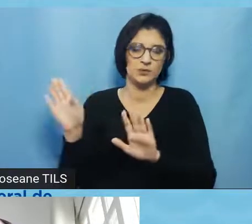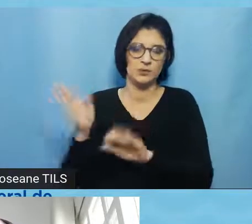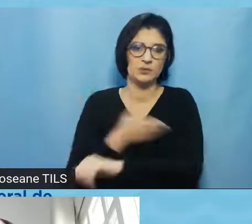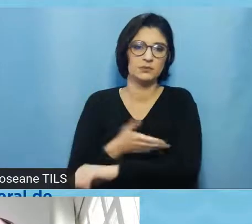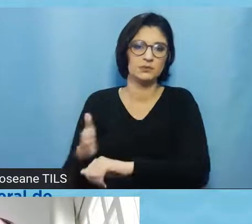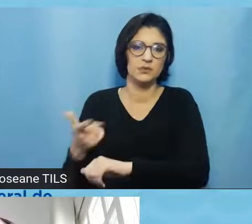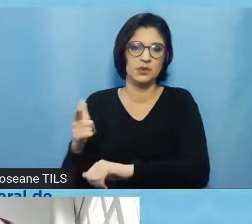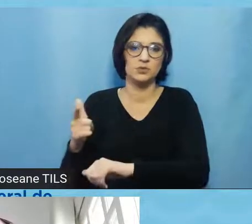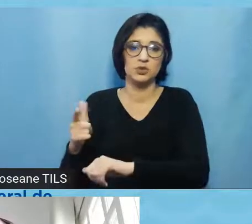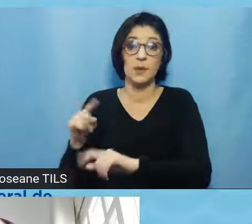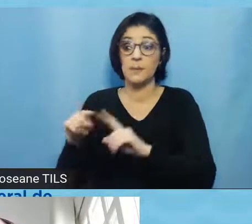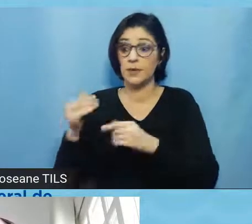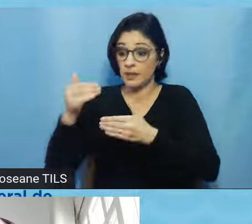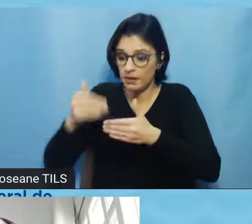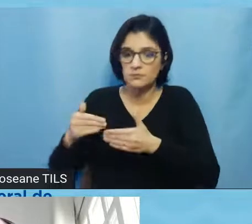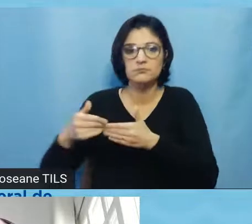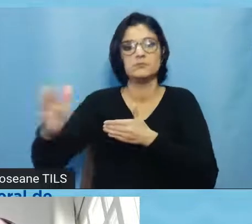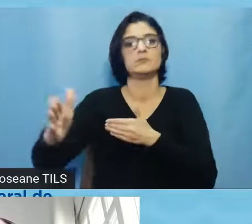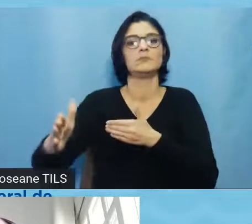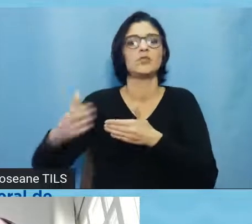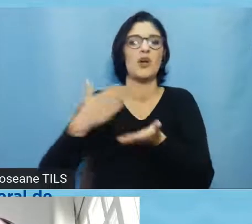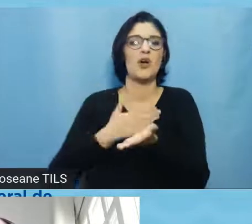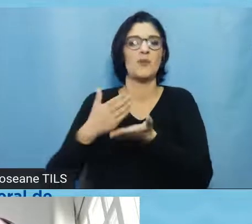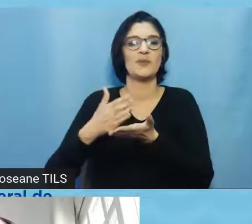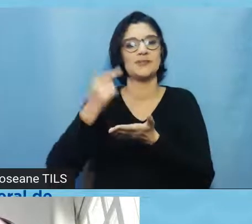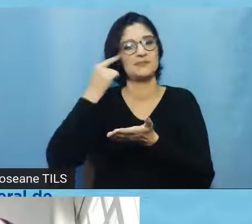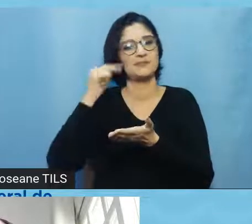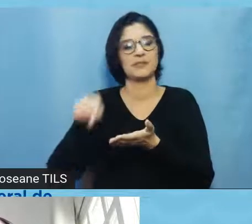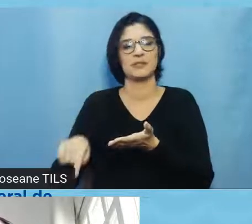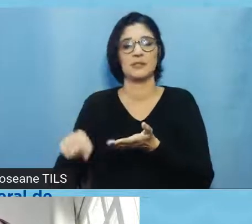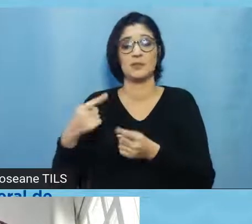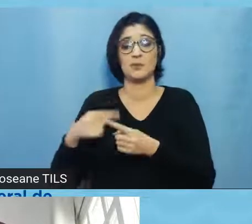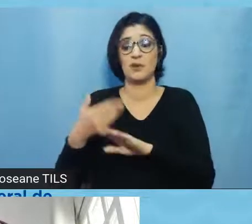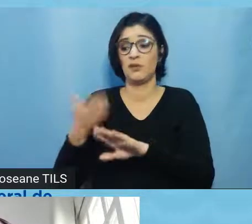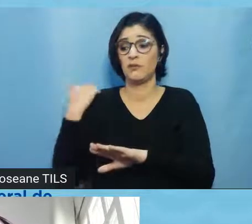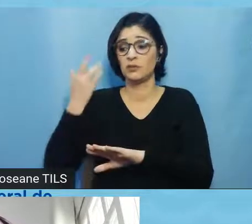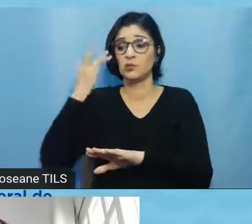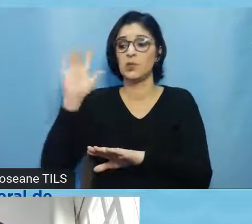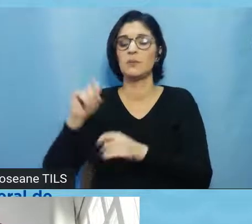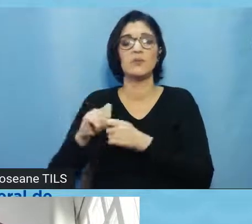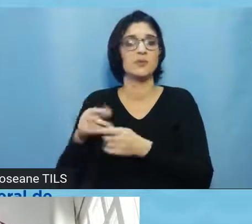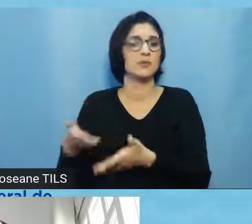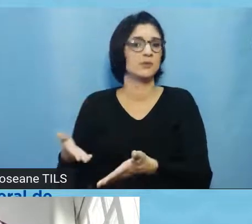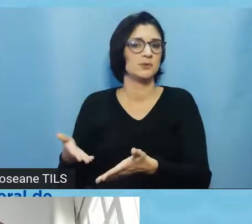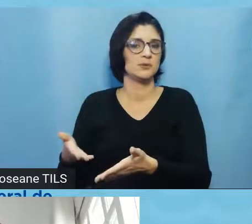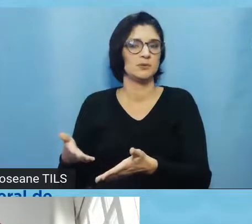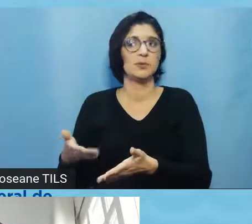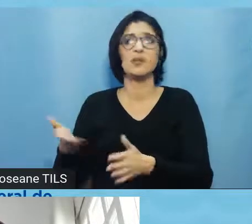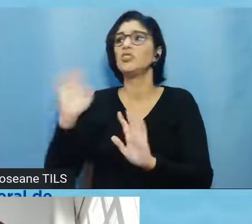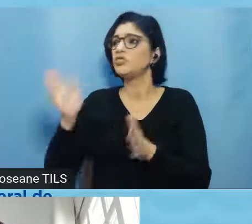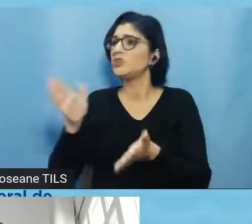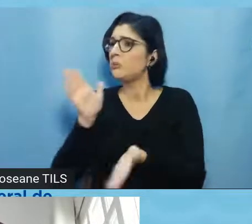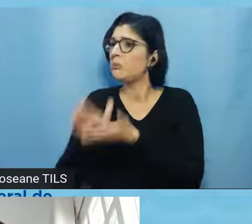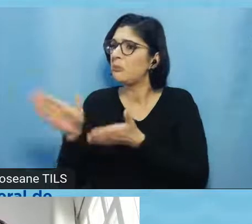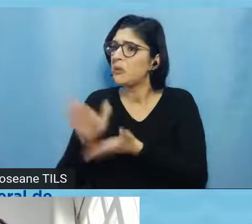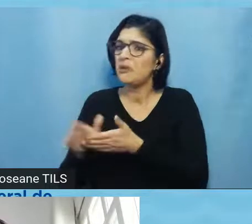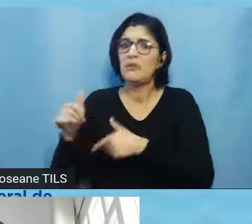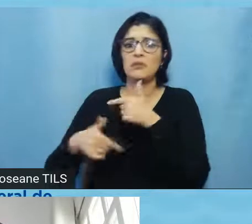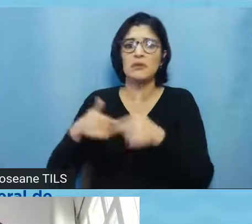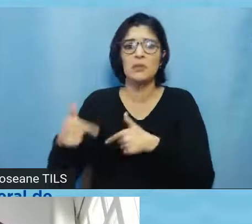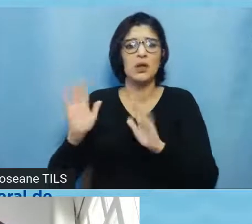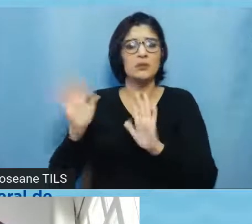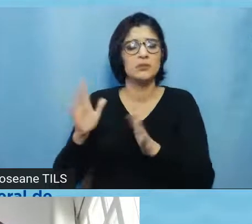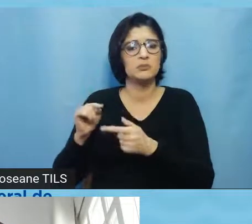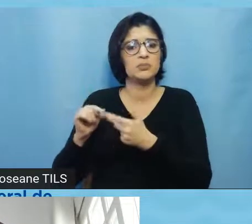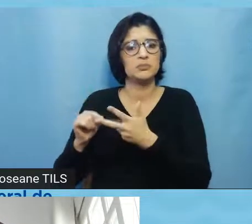havia, eu nem sabia, os pesquisadores não sabiam que tinham que fazer isso. Então, ah, eu já fiz um trabalho, publiquei o trabalho, bom, tudo certo,